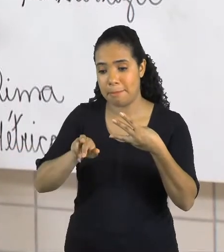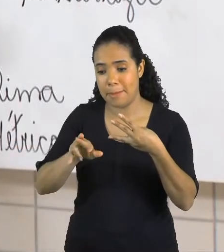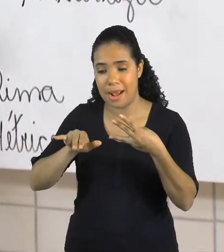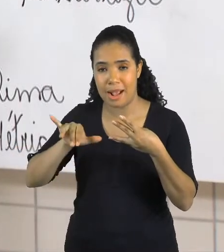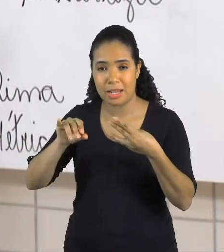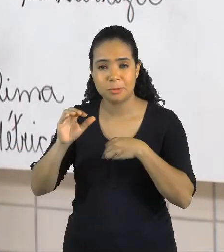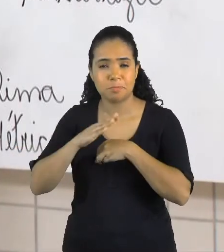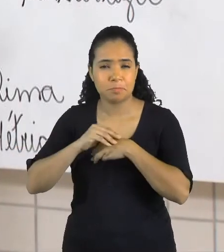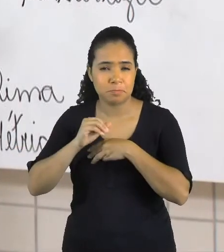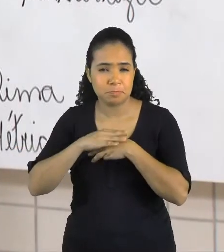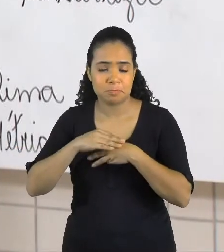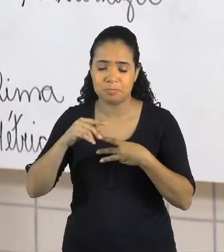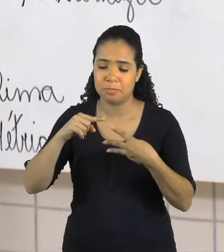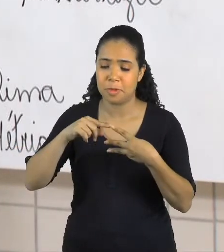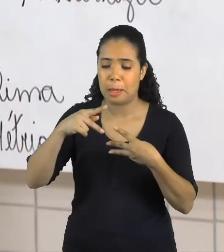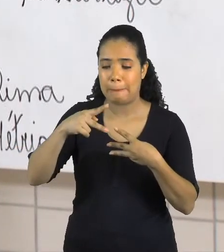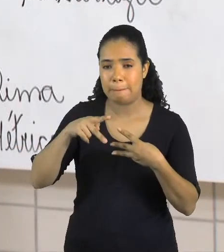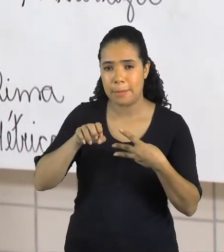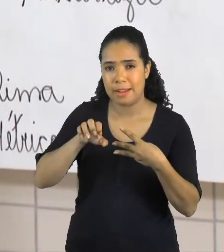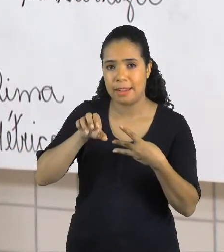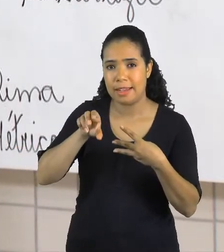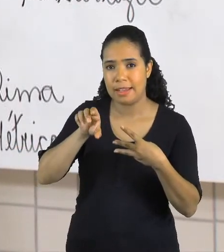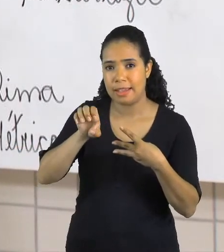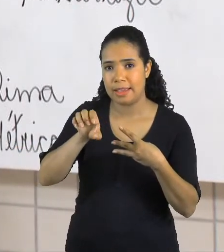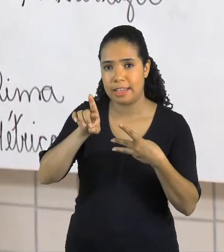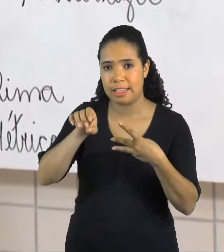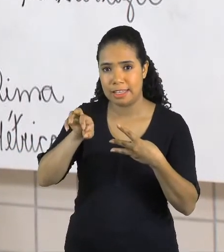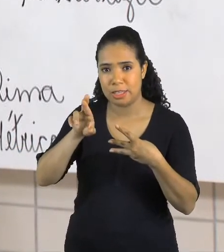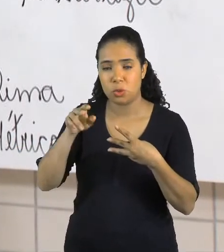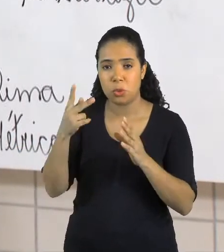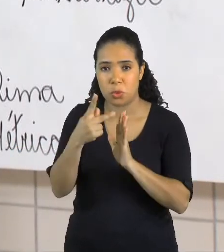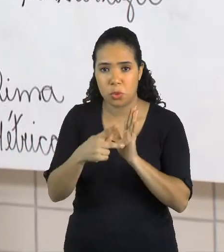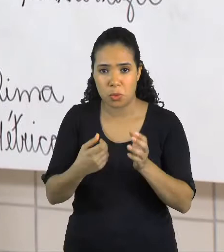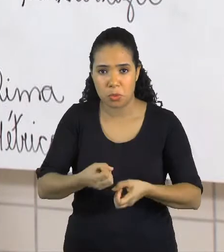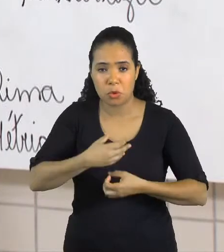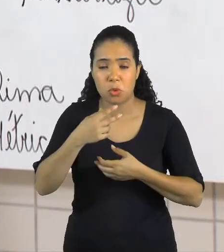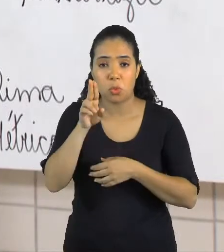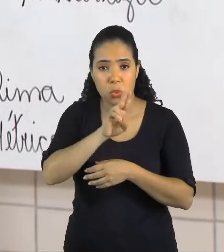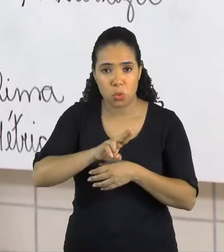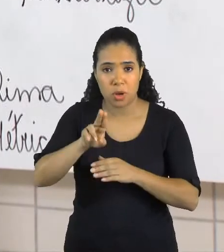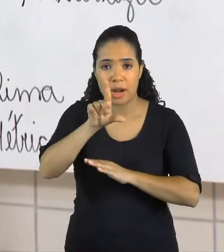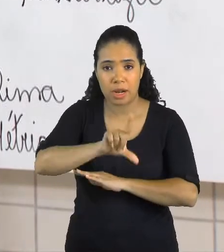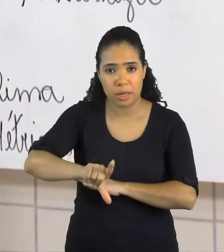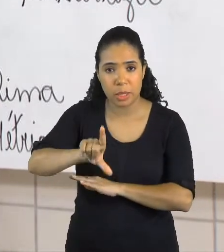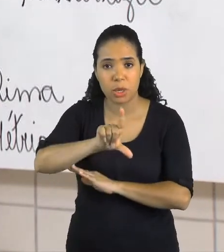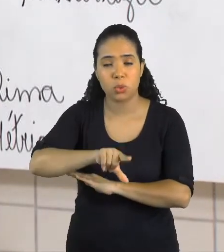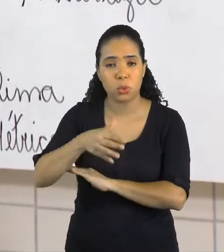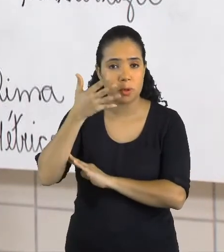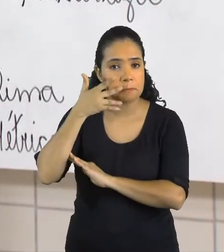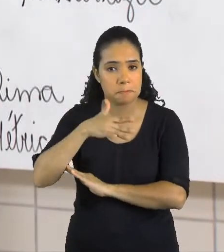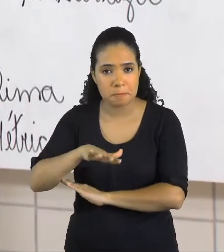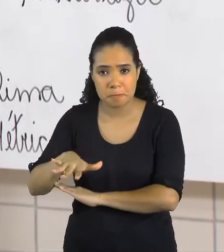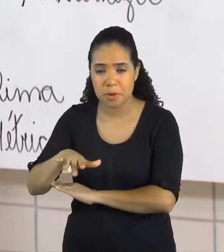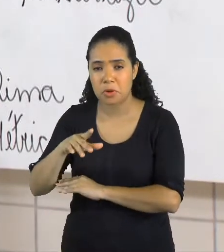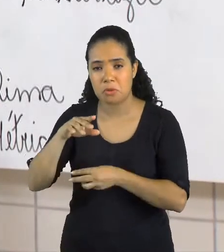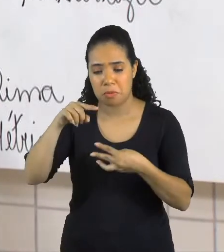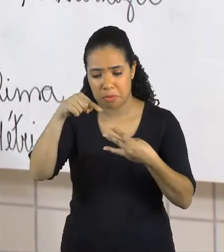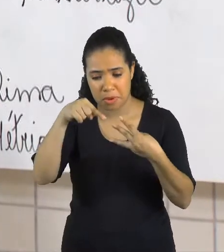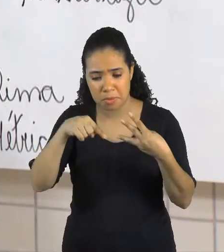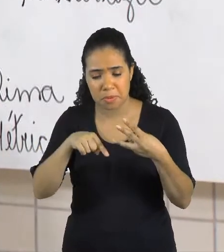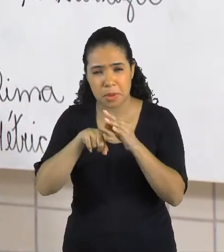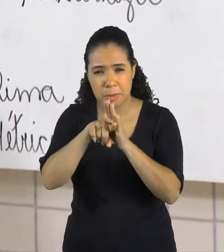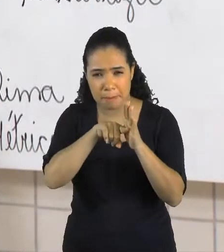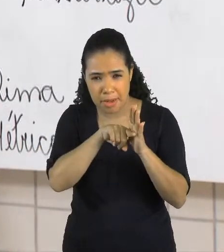utilizado. Seus textos, seus poemas são muito utilizados na literatura infantil. Pesquisem sobre esses